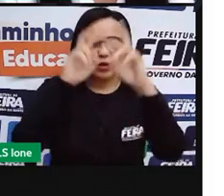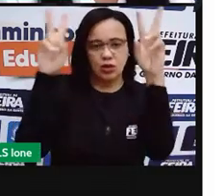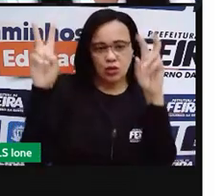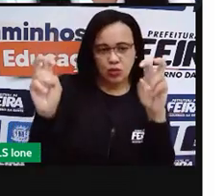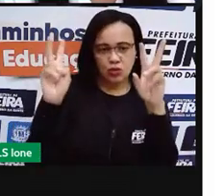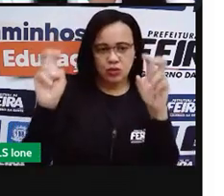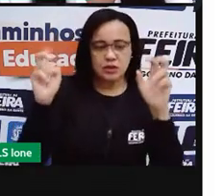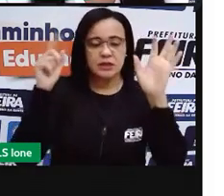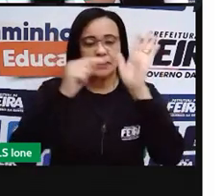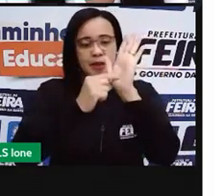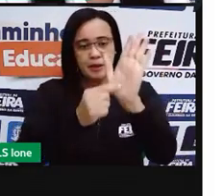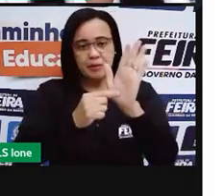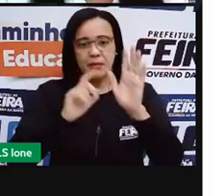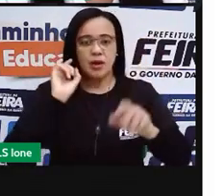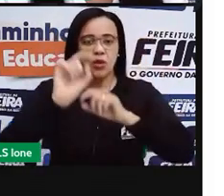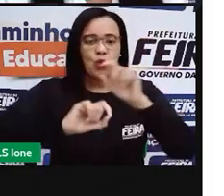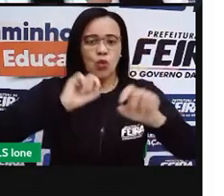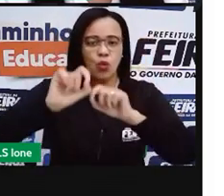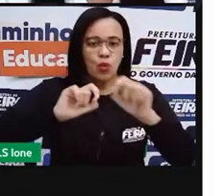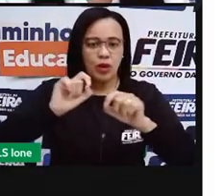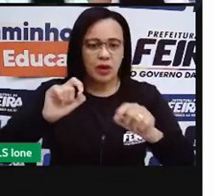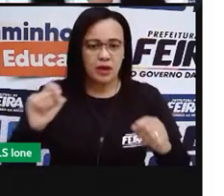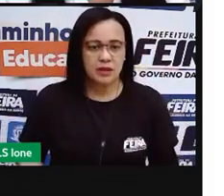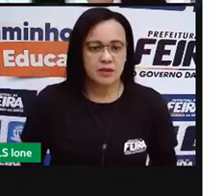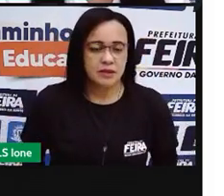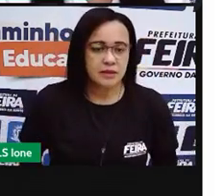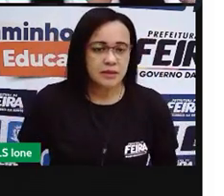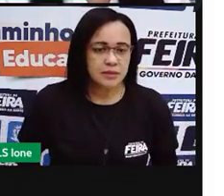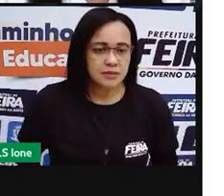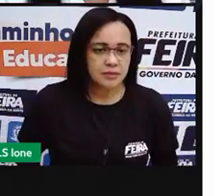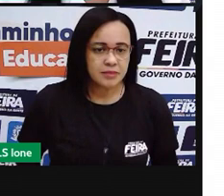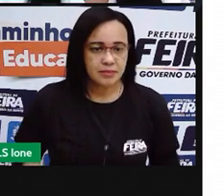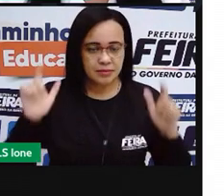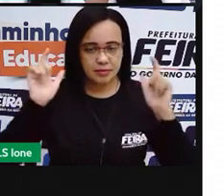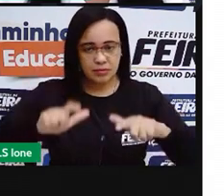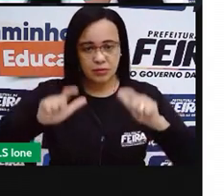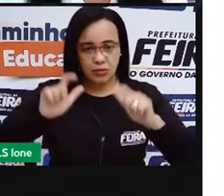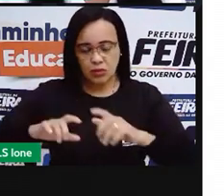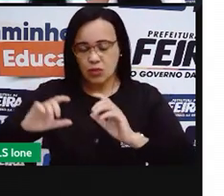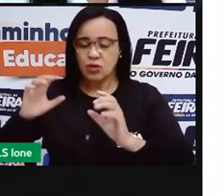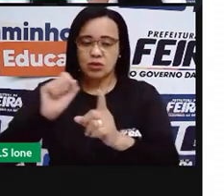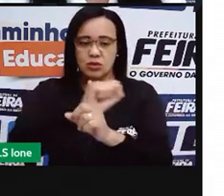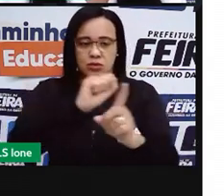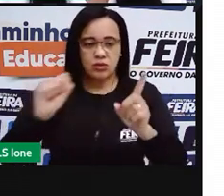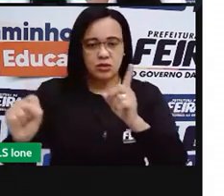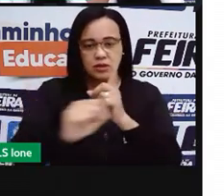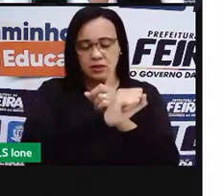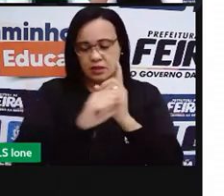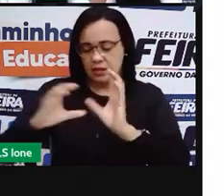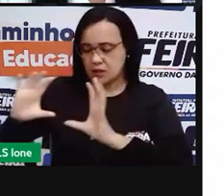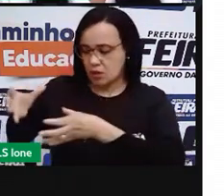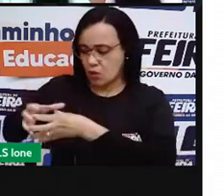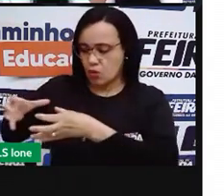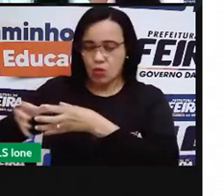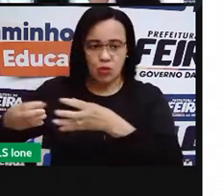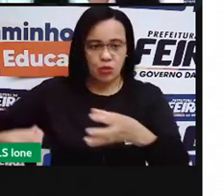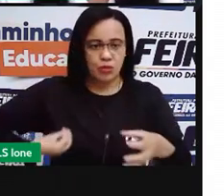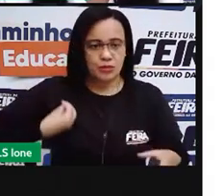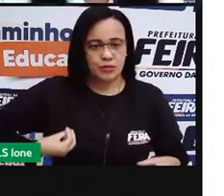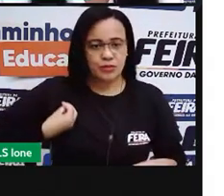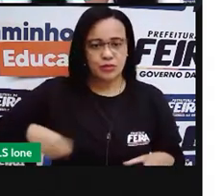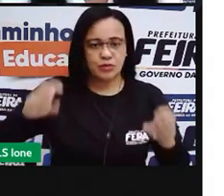aspectos relacionados ao nosso ambiente de vida, a nossa cidade. O tema dessa aula será